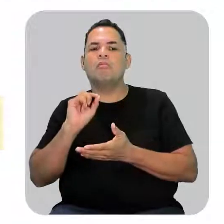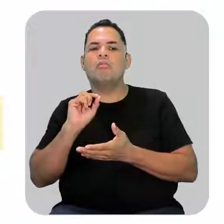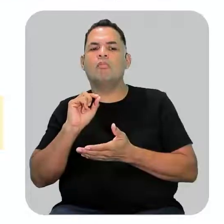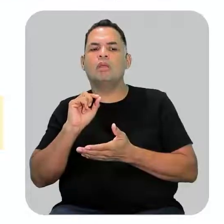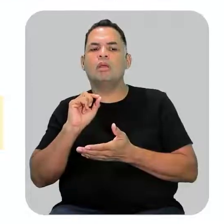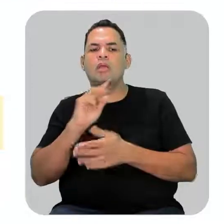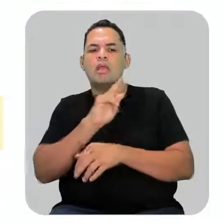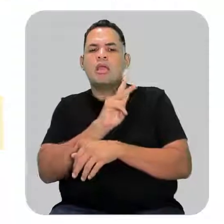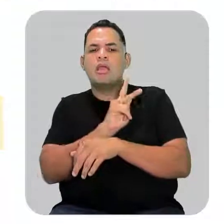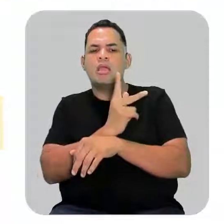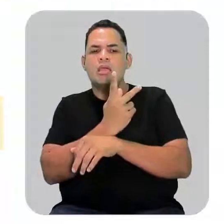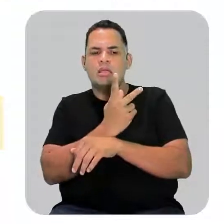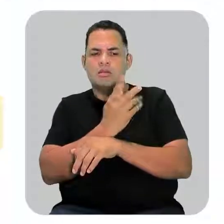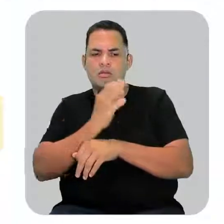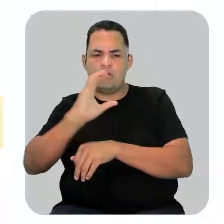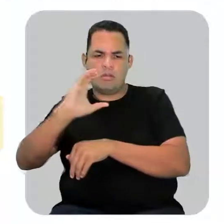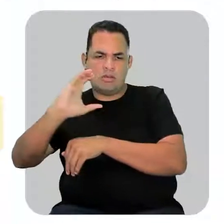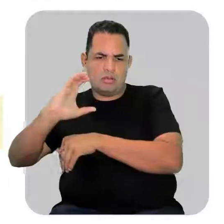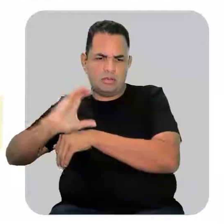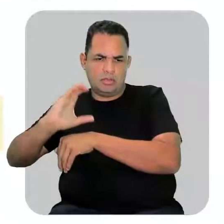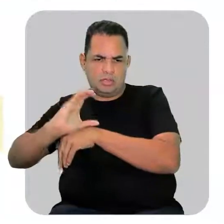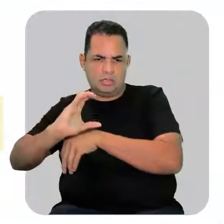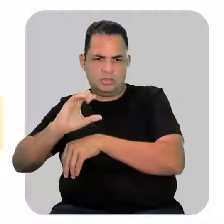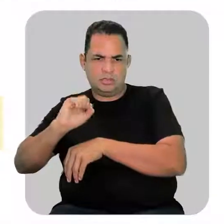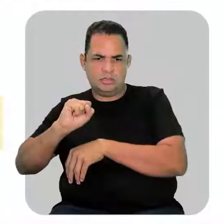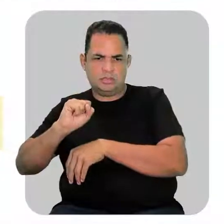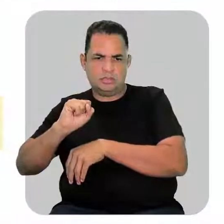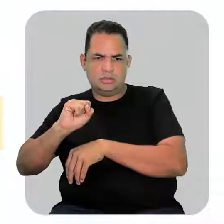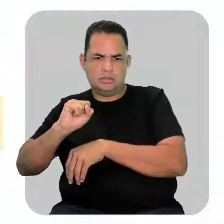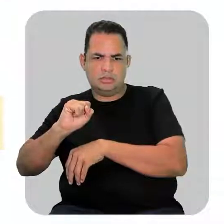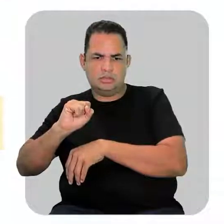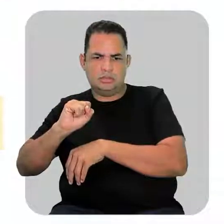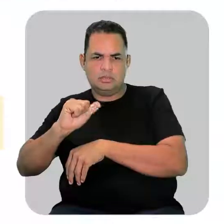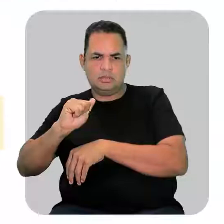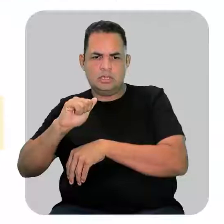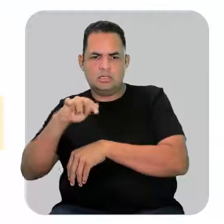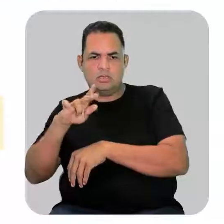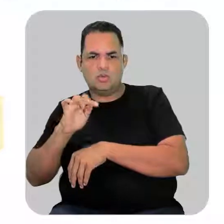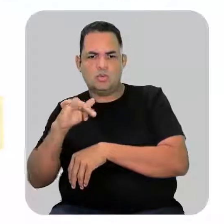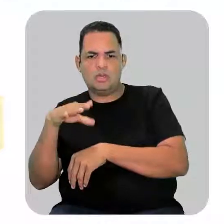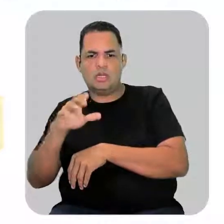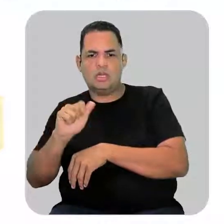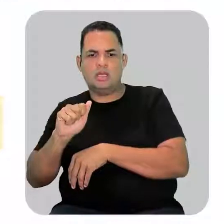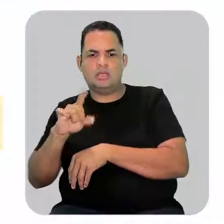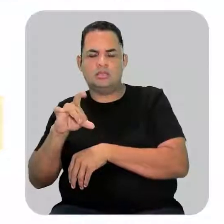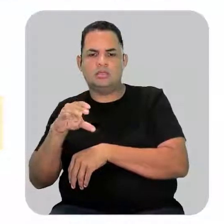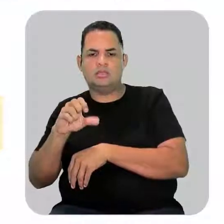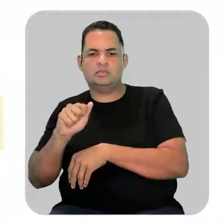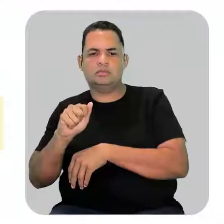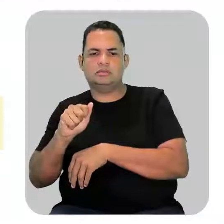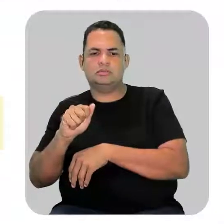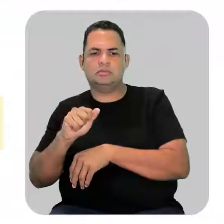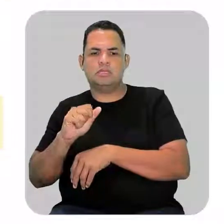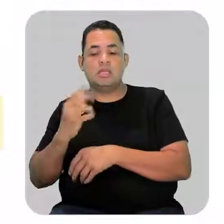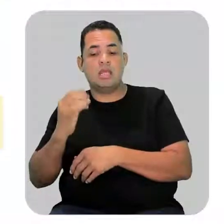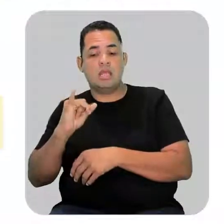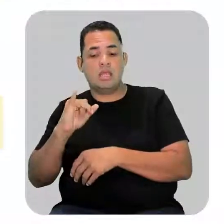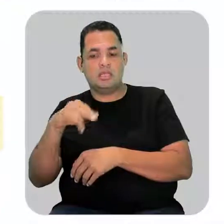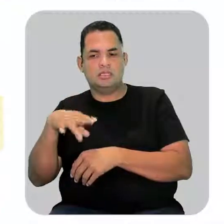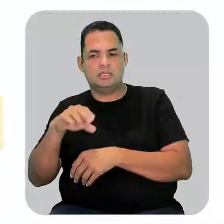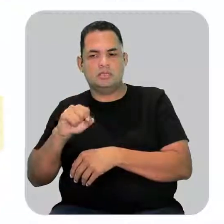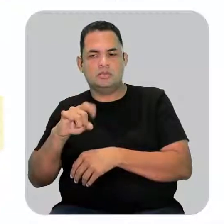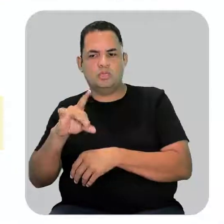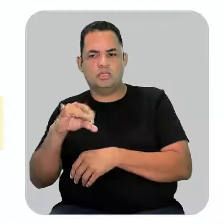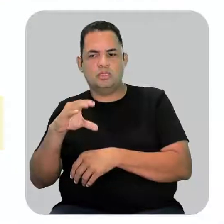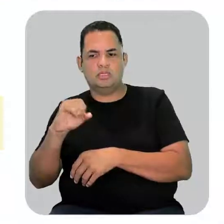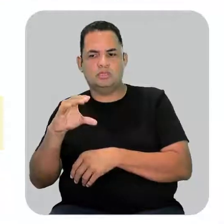saturados? Alguém sabe? Lembra lá? Saturação e insaturação. A gente